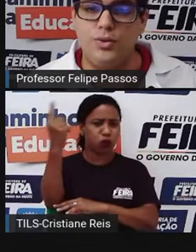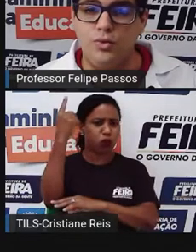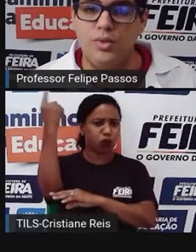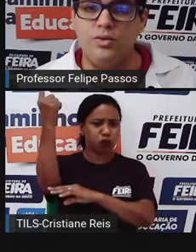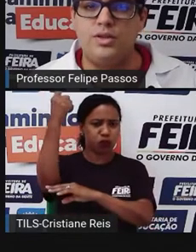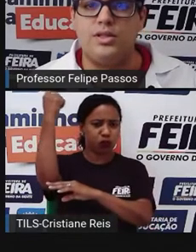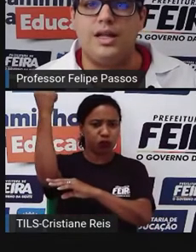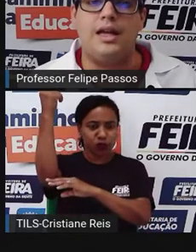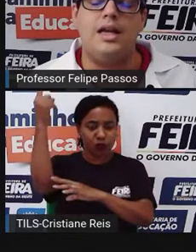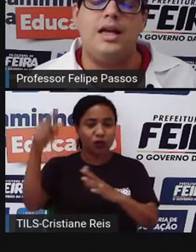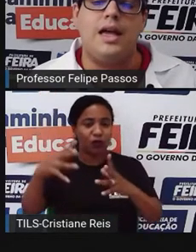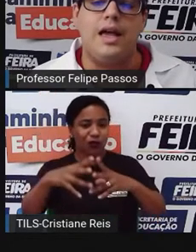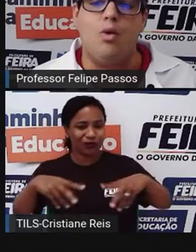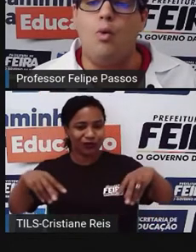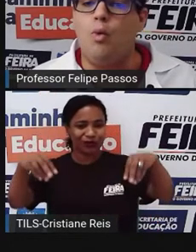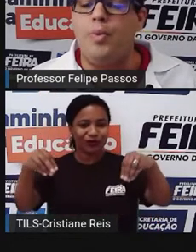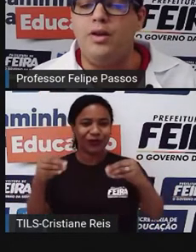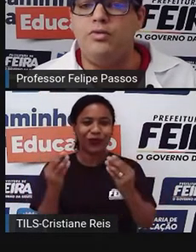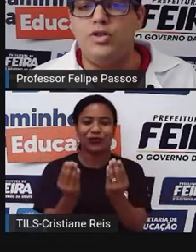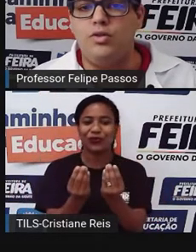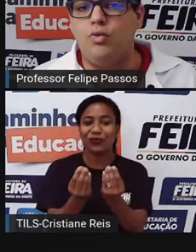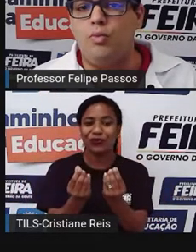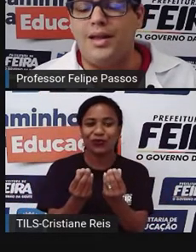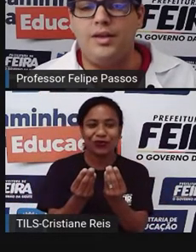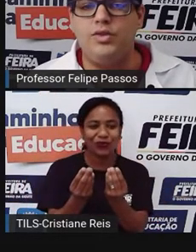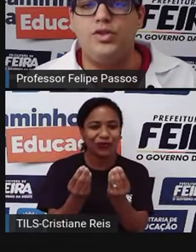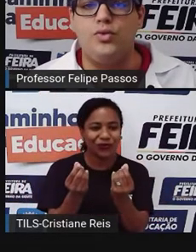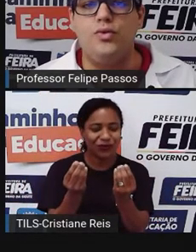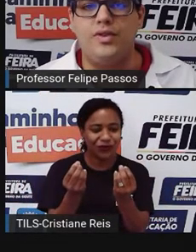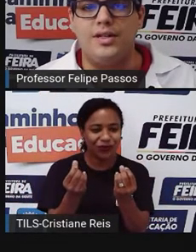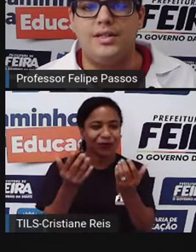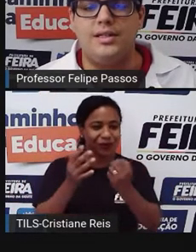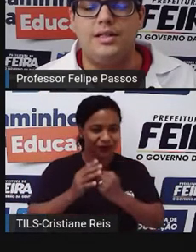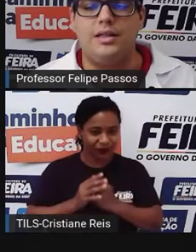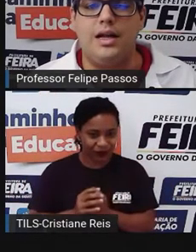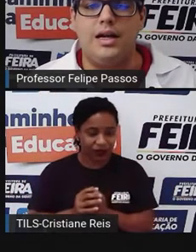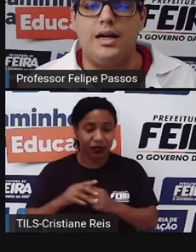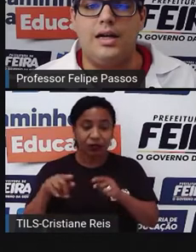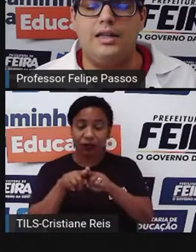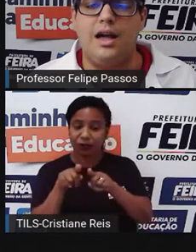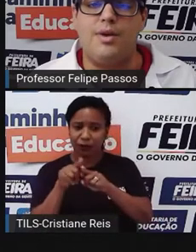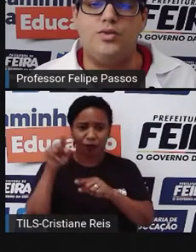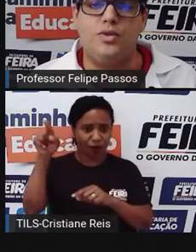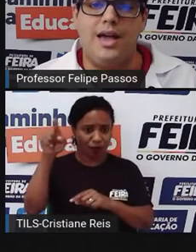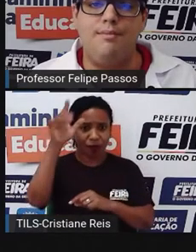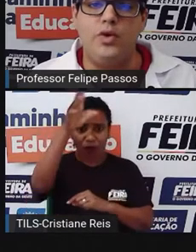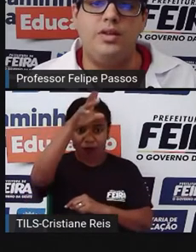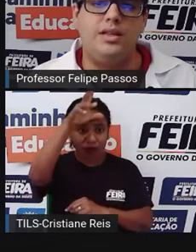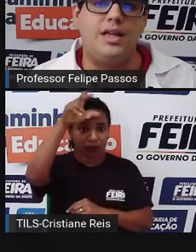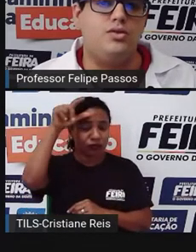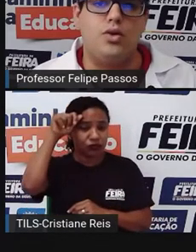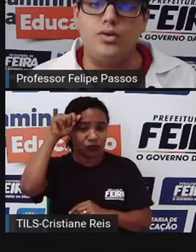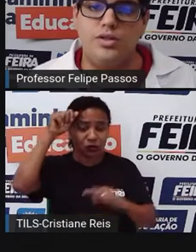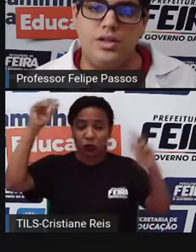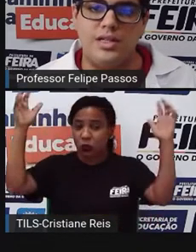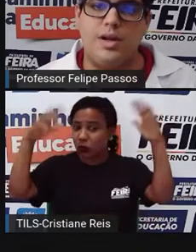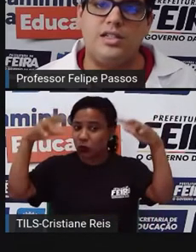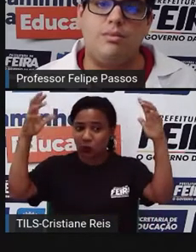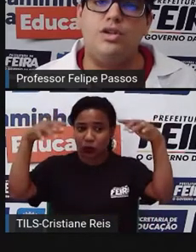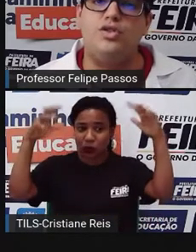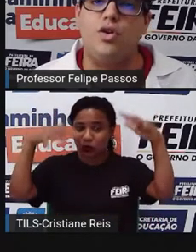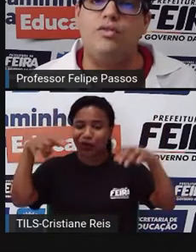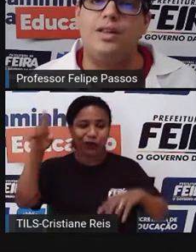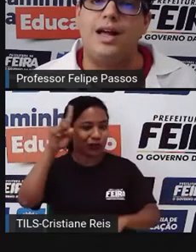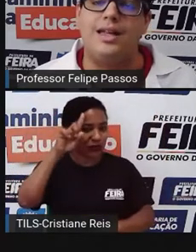solos úmidos, né? O período de... o padrão de chuvas na Amazônia é muito intenso. Todos os dias